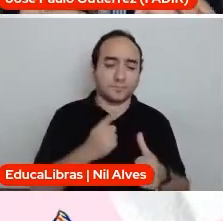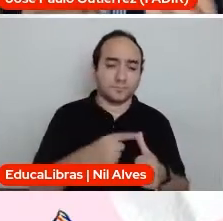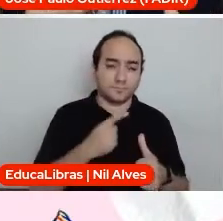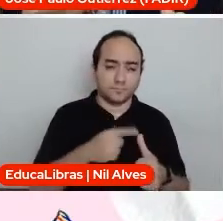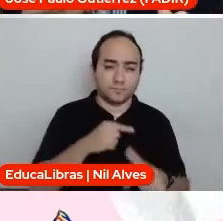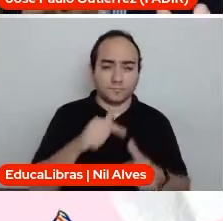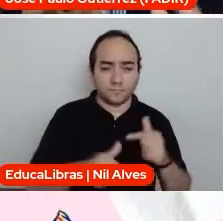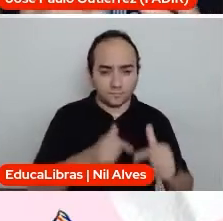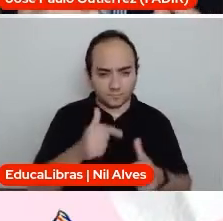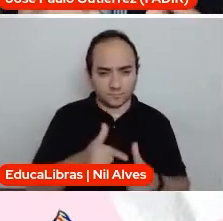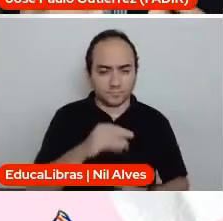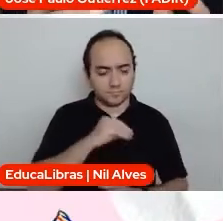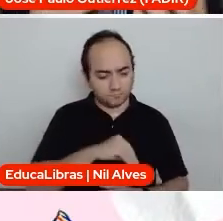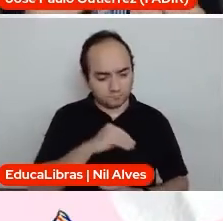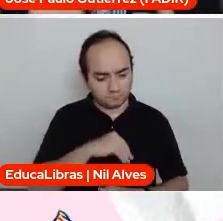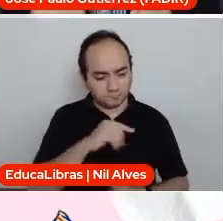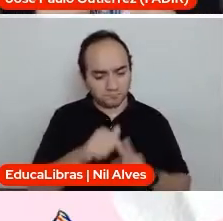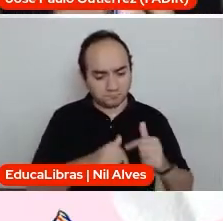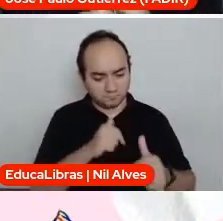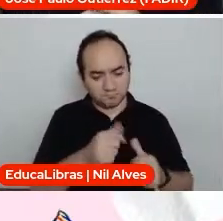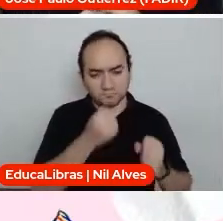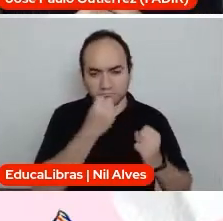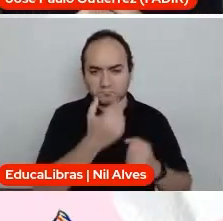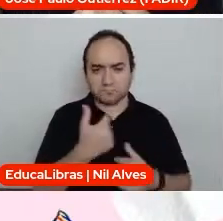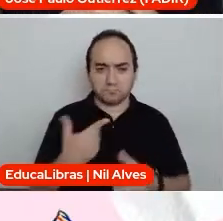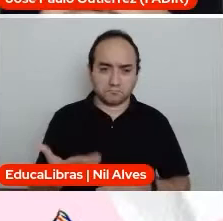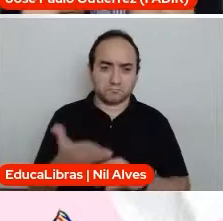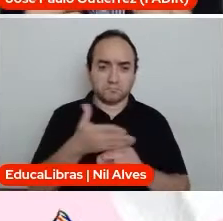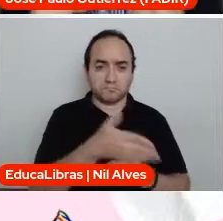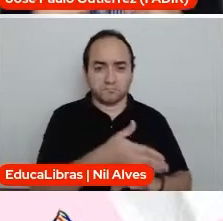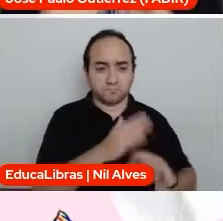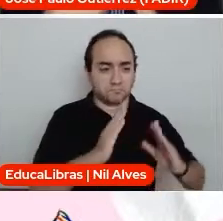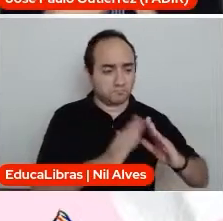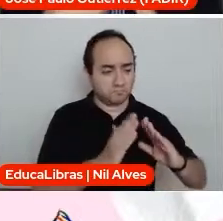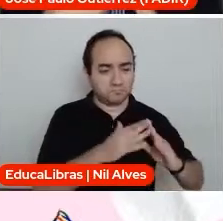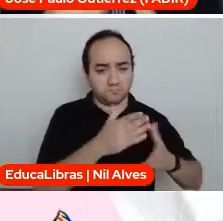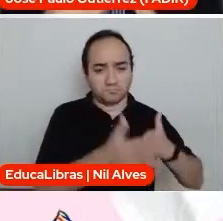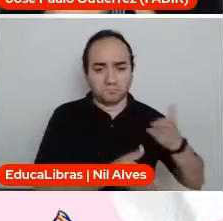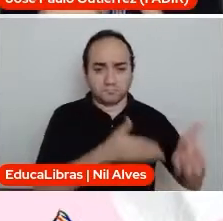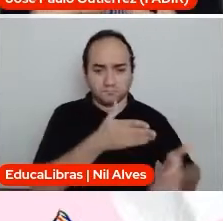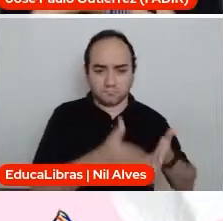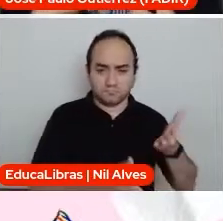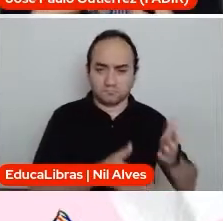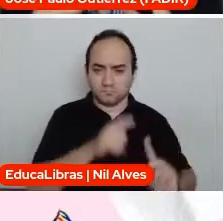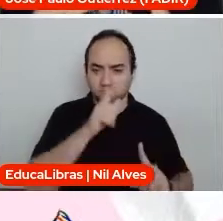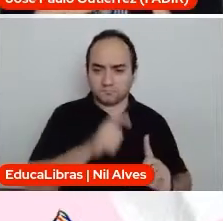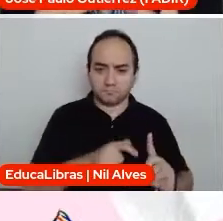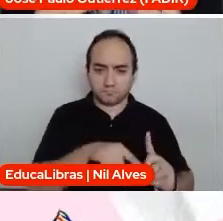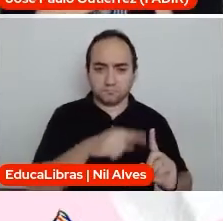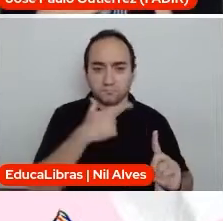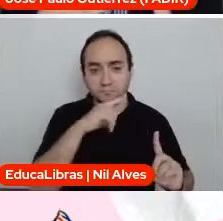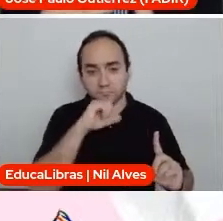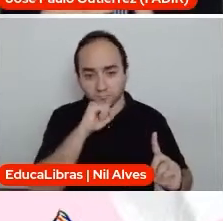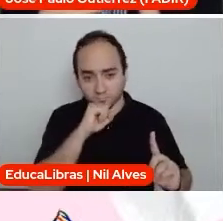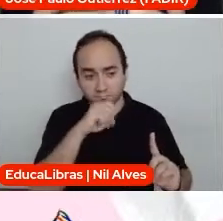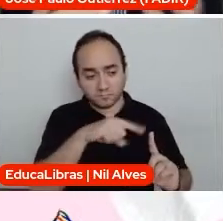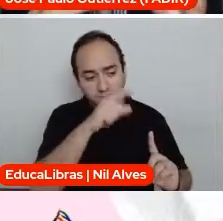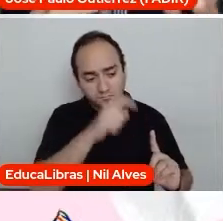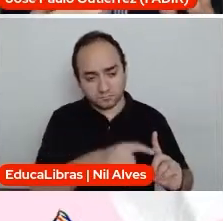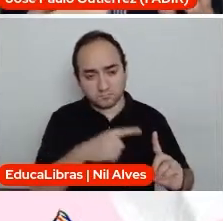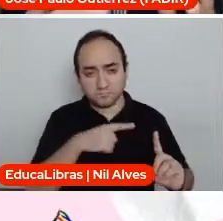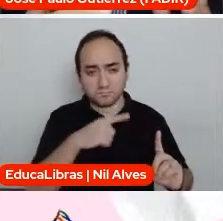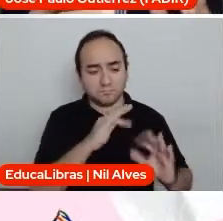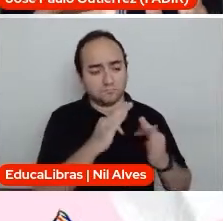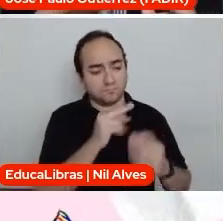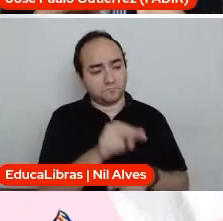ter sua renda, poder realmente trazer para a sua casa o seu sustento, para o pai de família, para a sua sobrevivência.